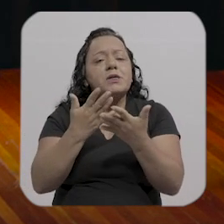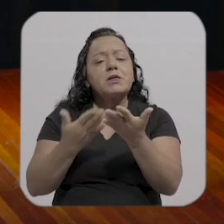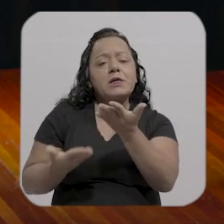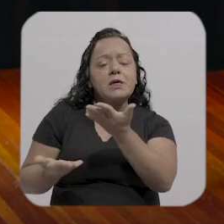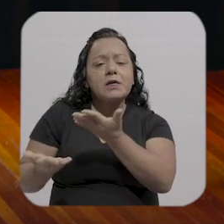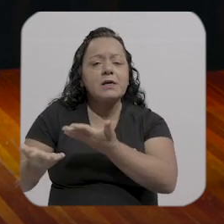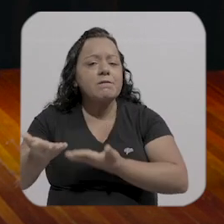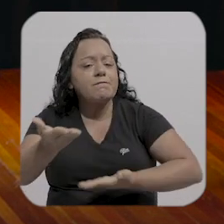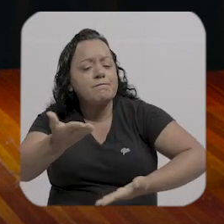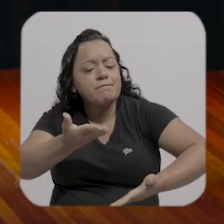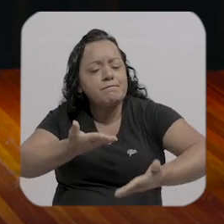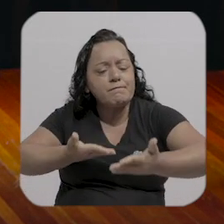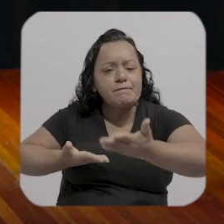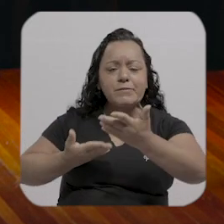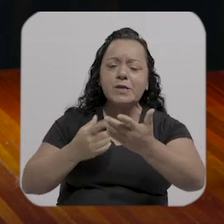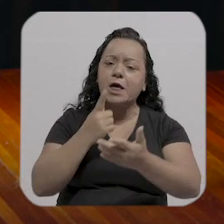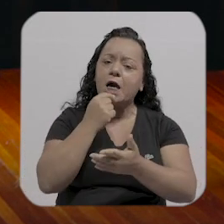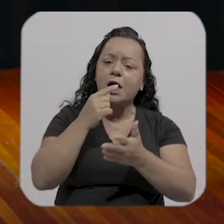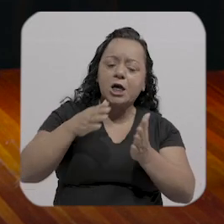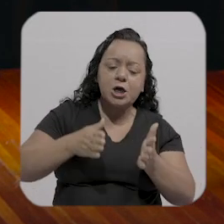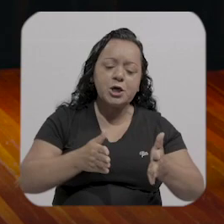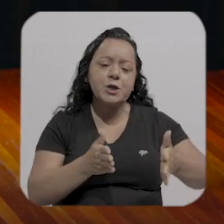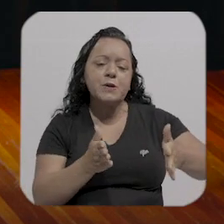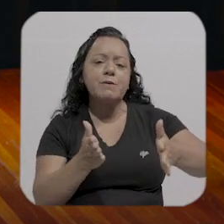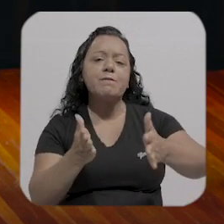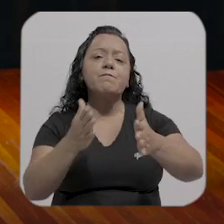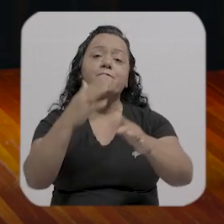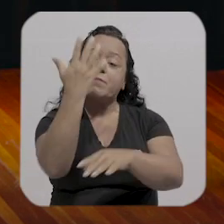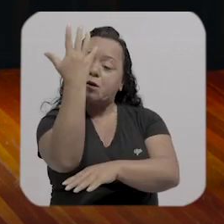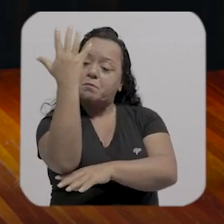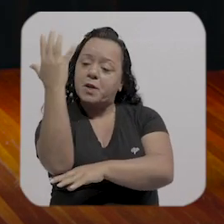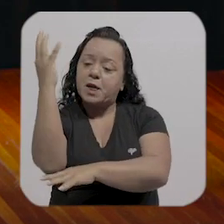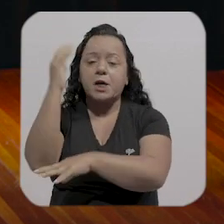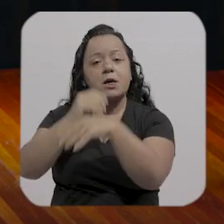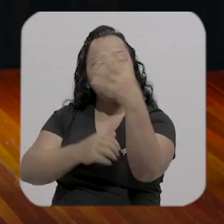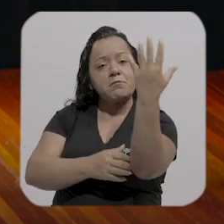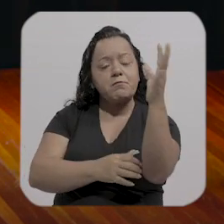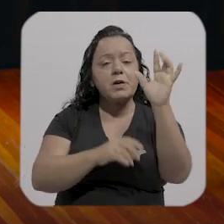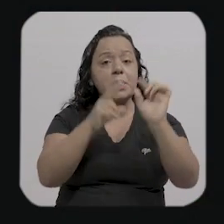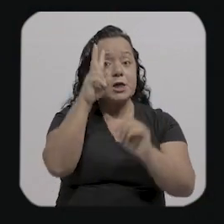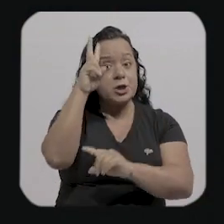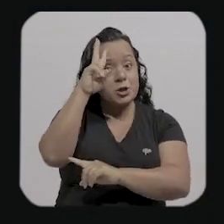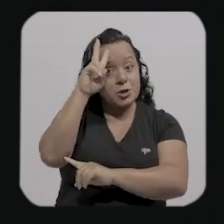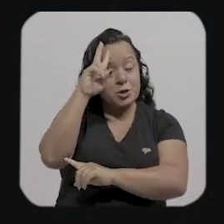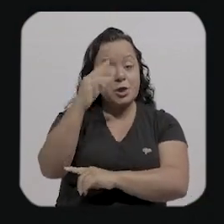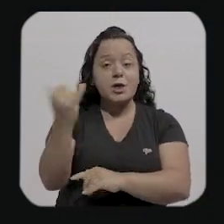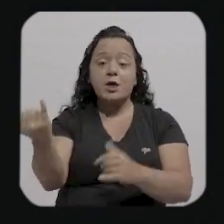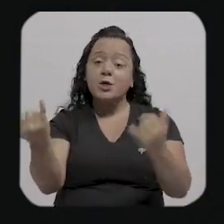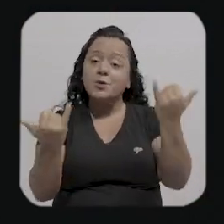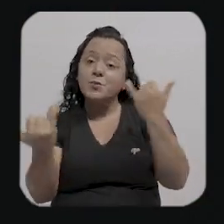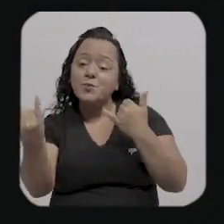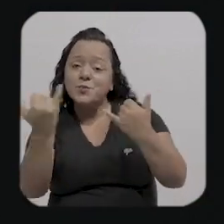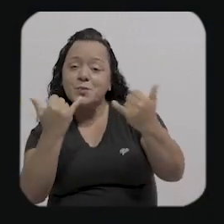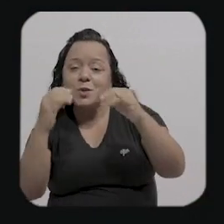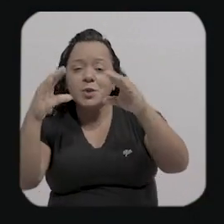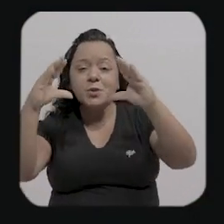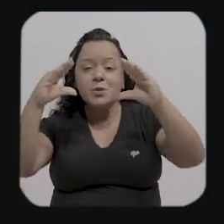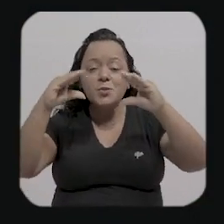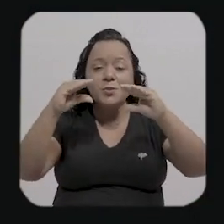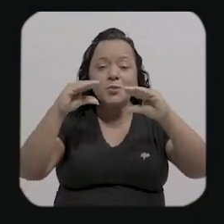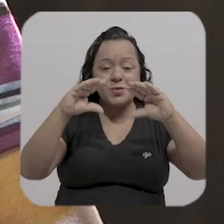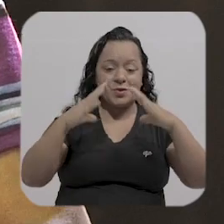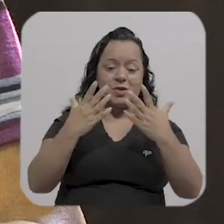com a mata, as histórias que eram contadas à noite na comunidade, e como